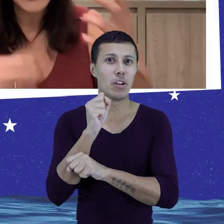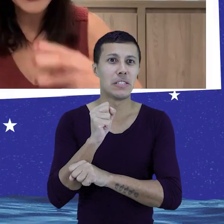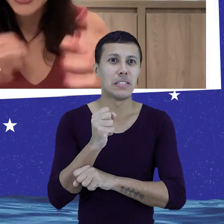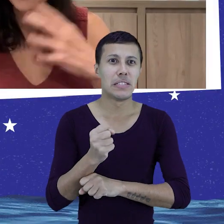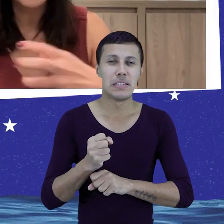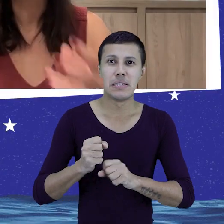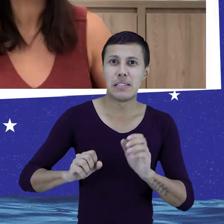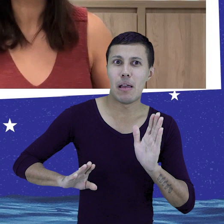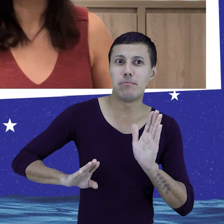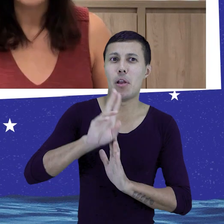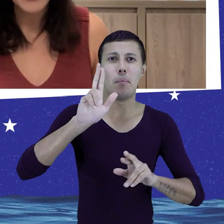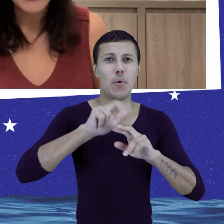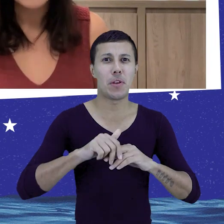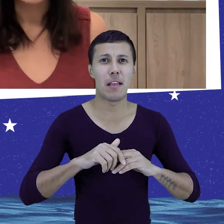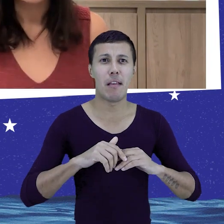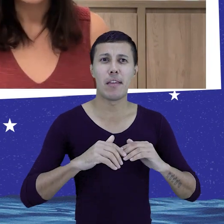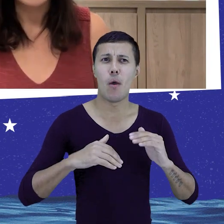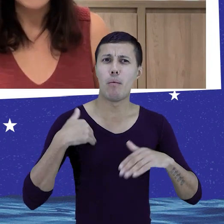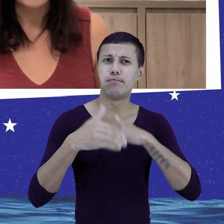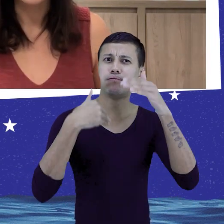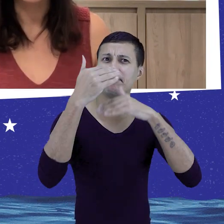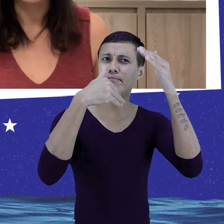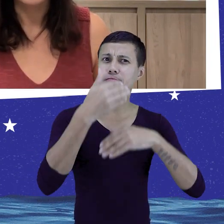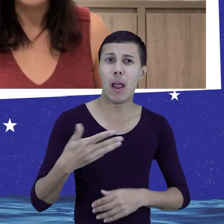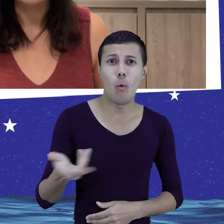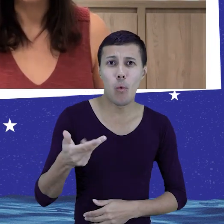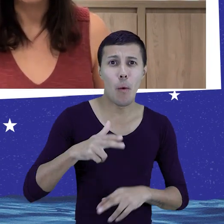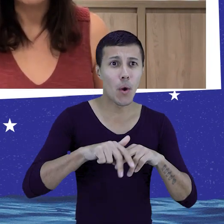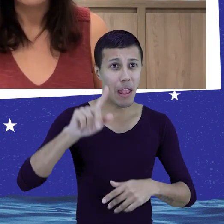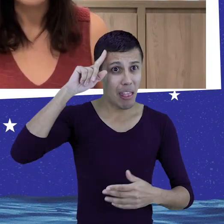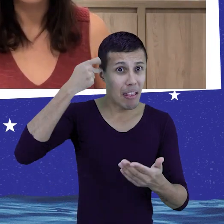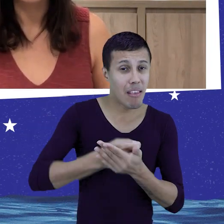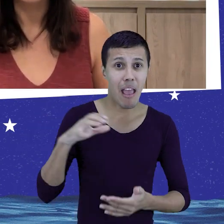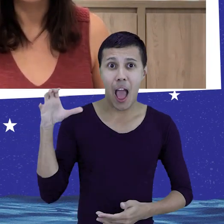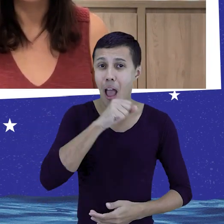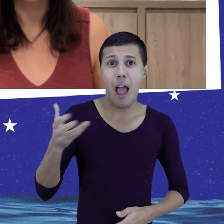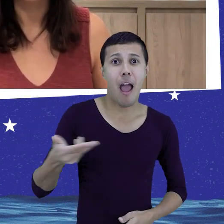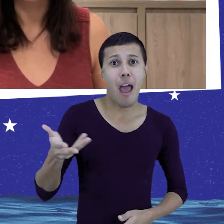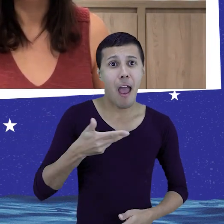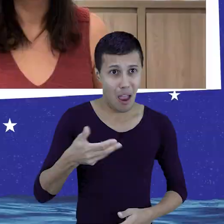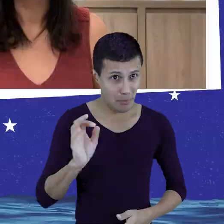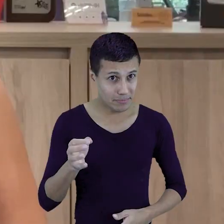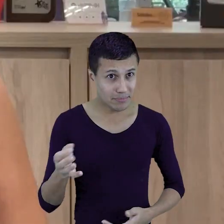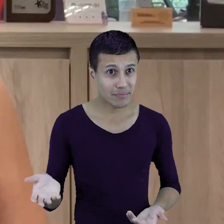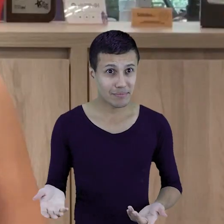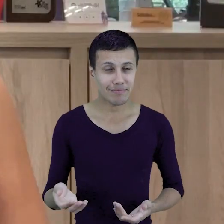É porque o crescimento é muito mais veloz, né? Porque aí você vai tendo que tomar decisões muito mais rápido.